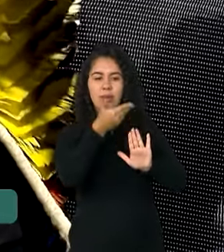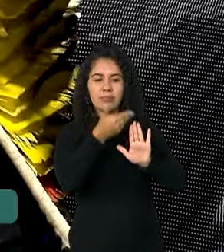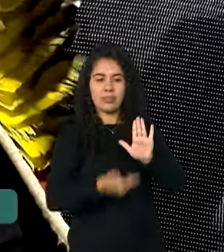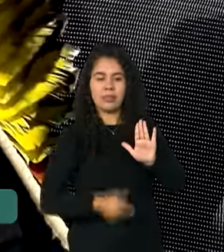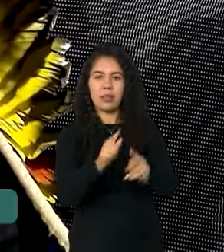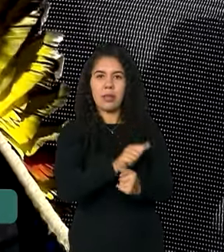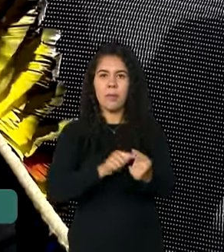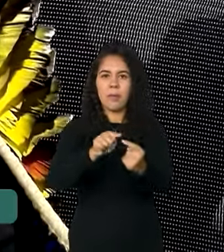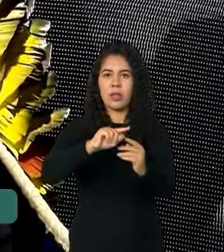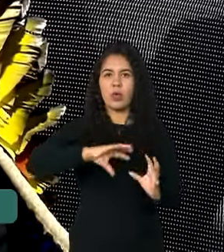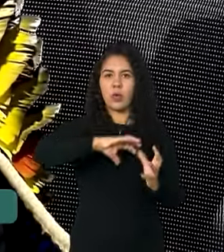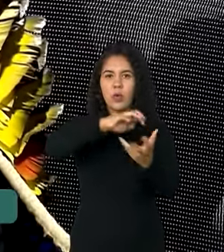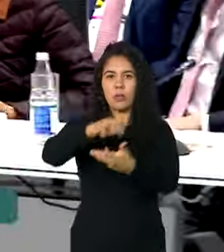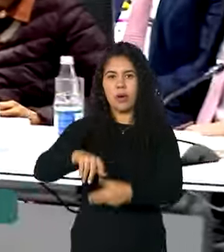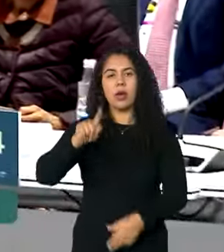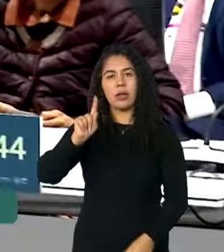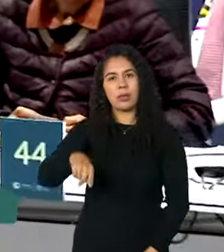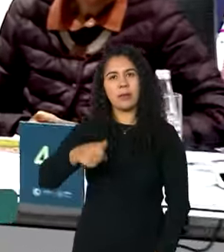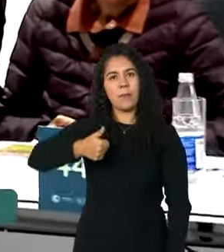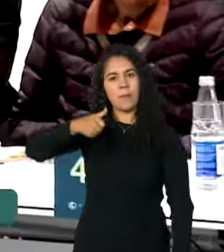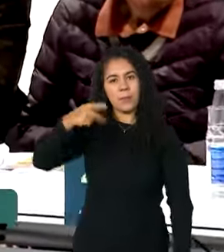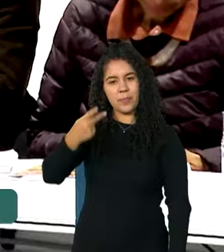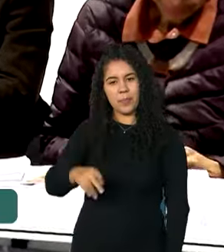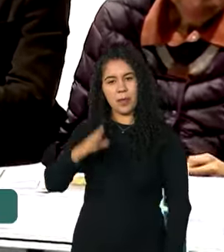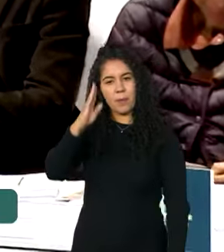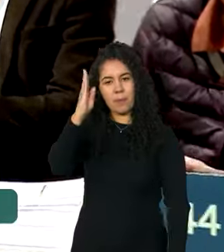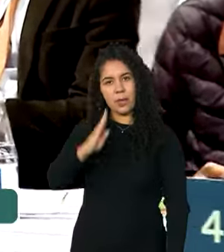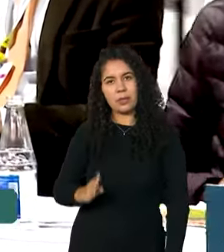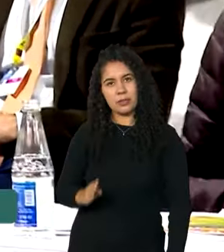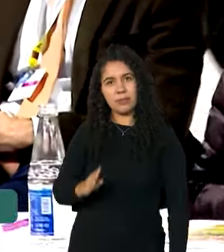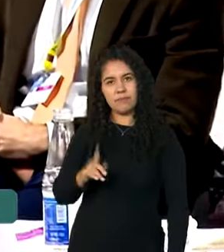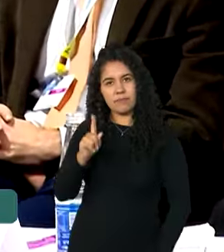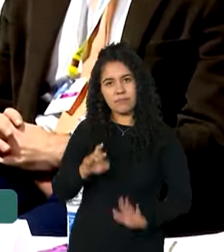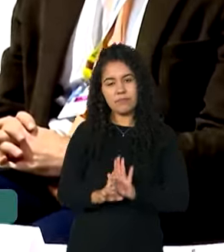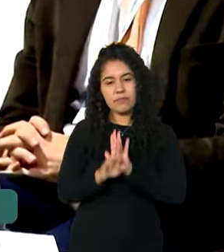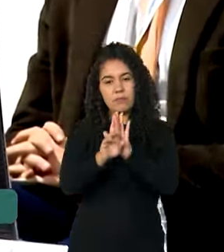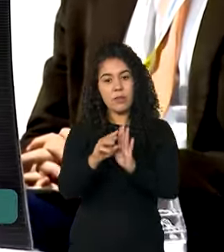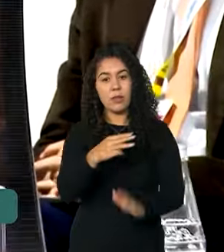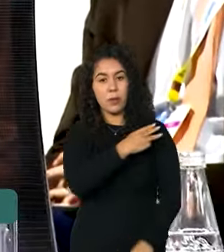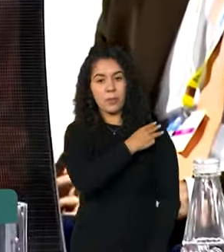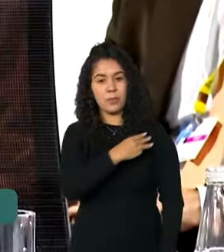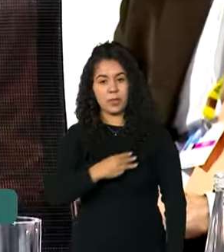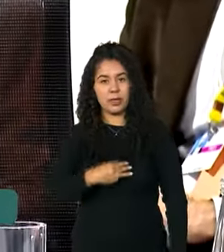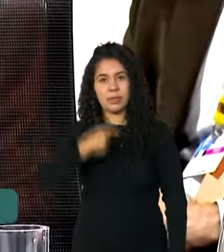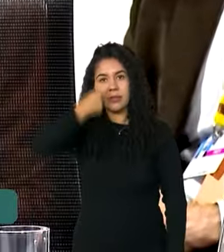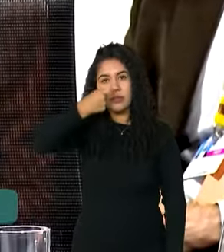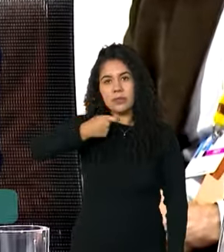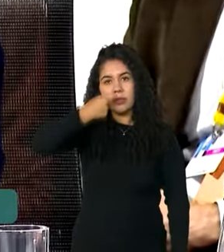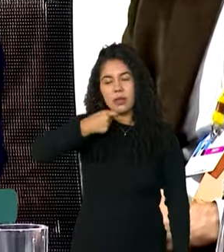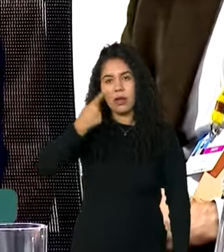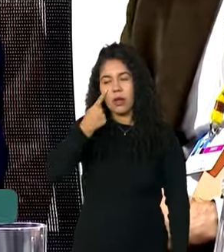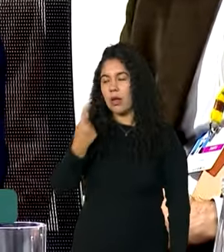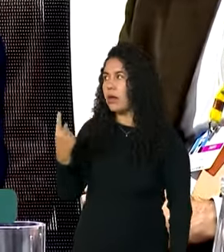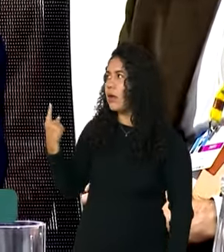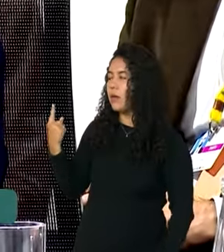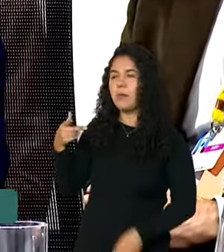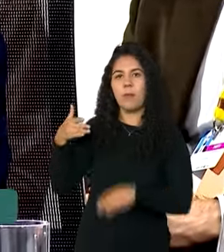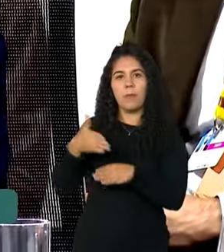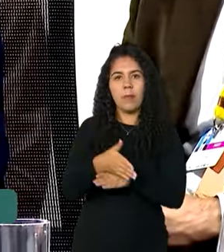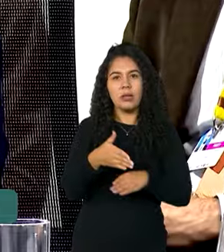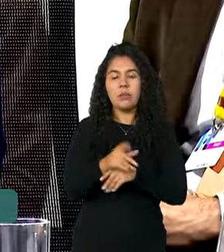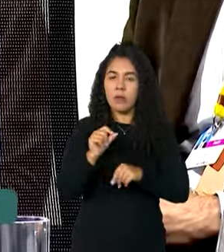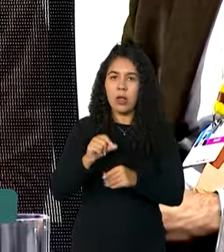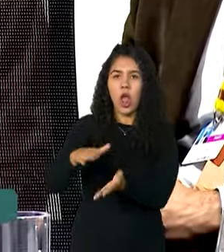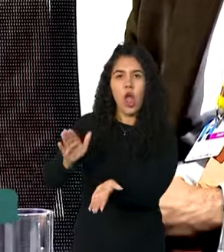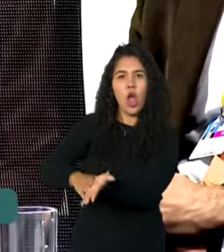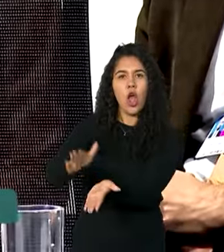assumidas pelo governo brasileiro. O ministro Paulo Teixeira, que também participou dos debates, voltou a cobrar os países